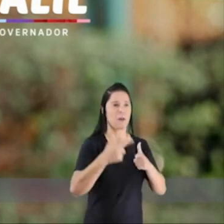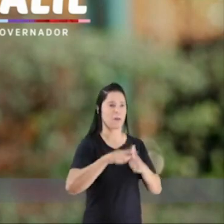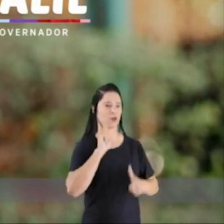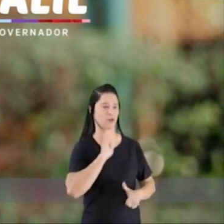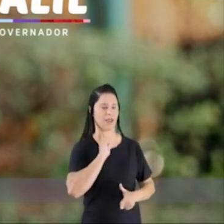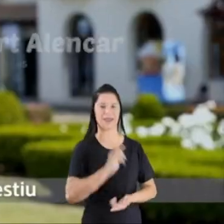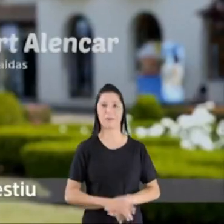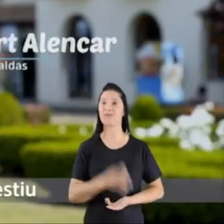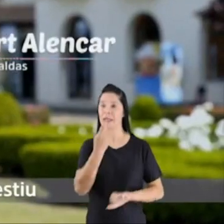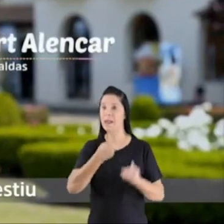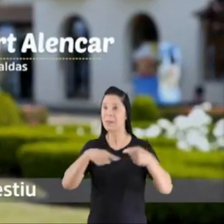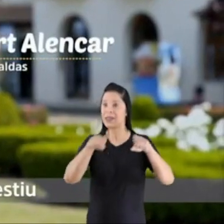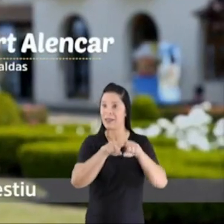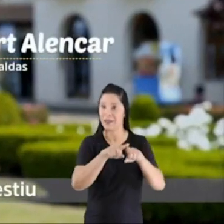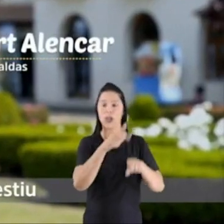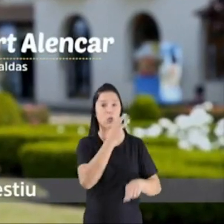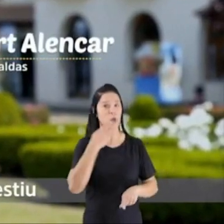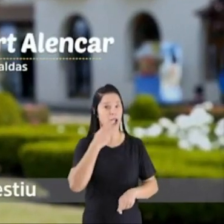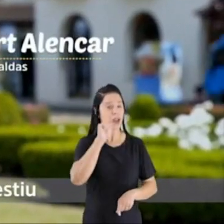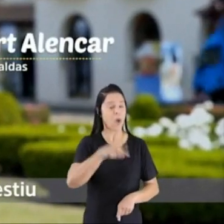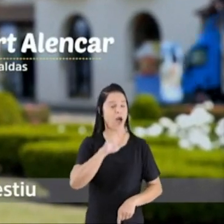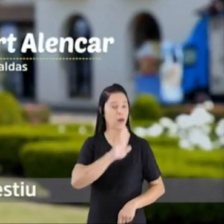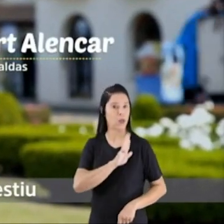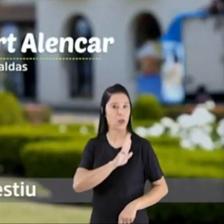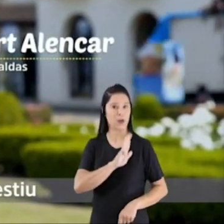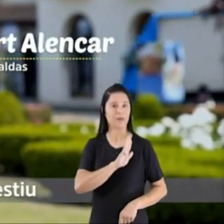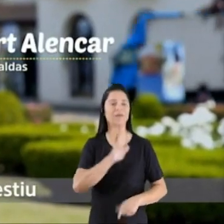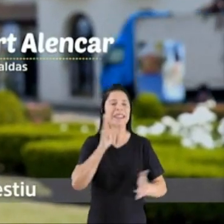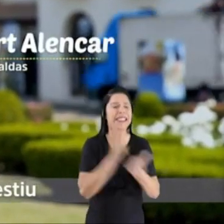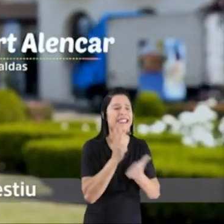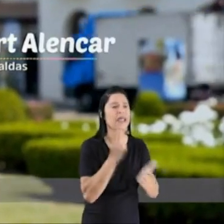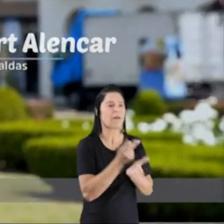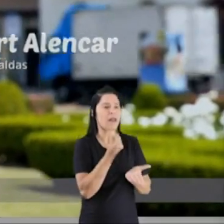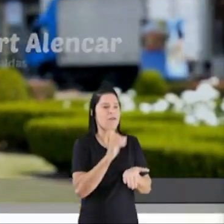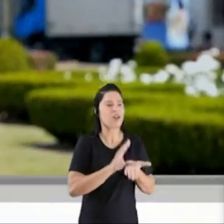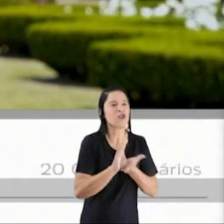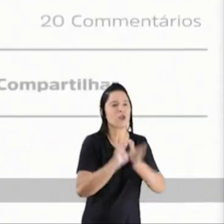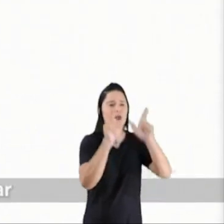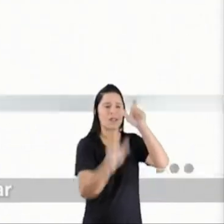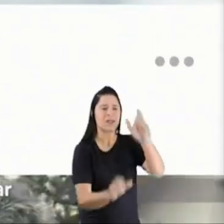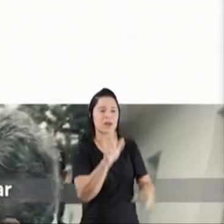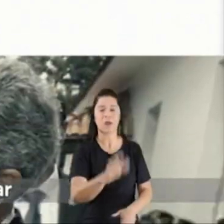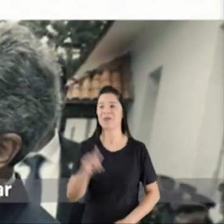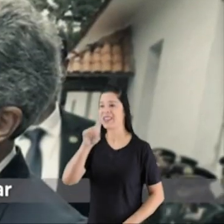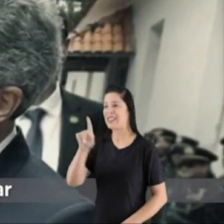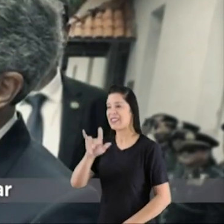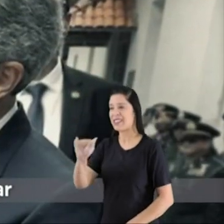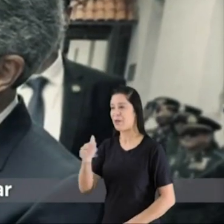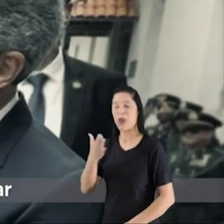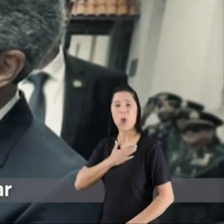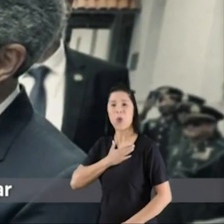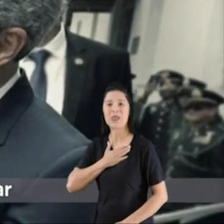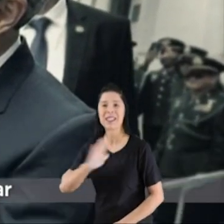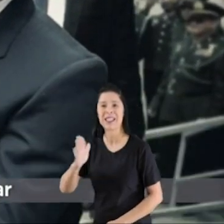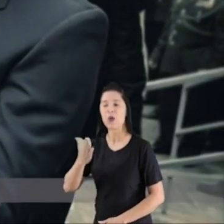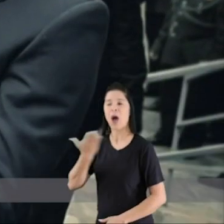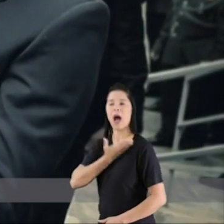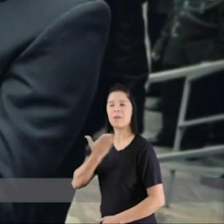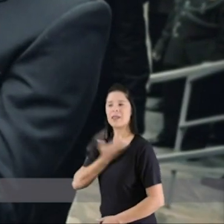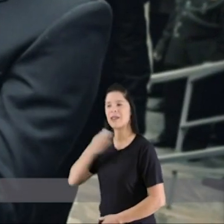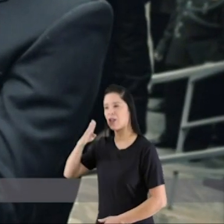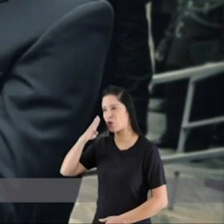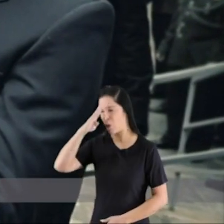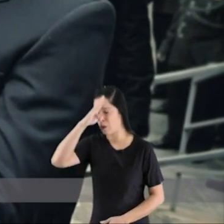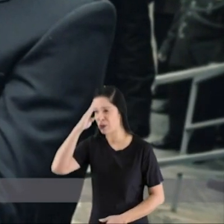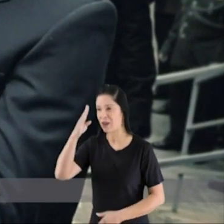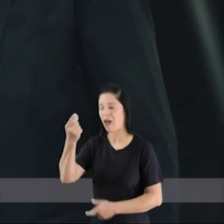resolver Minas Gerais. A parceria dele é Lula, né? Que sempre investiu num ser humano. Já o Zema não conseguiu transformar sua